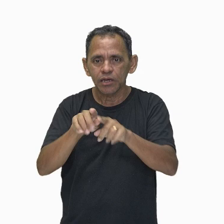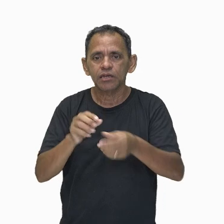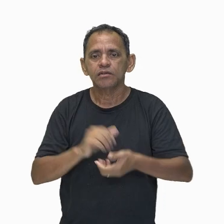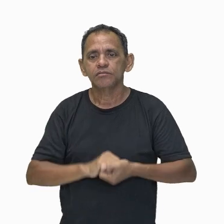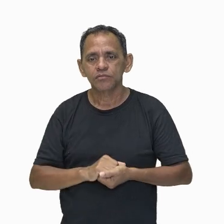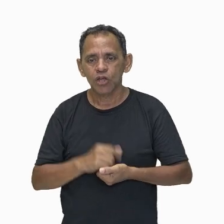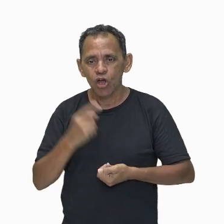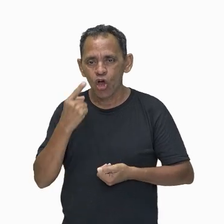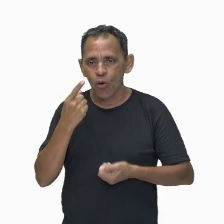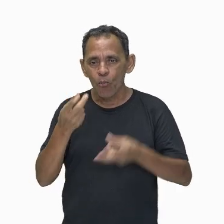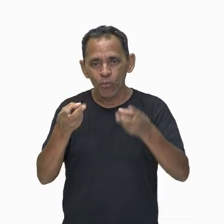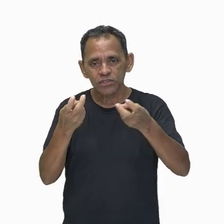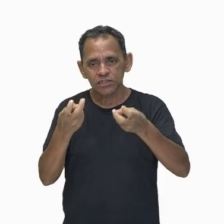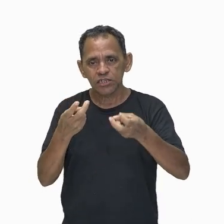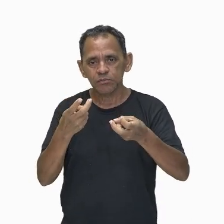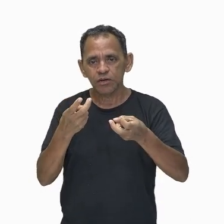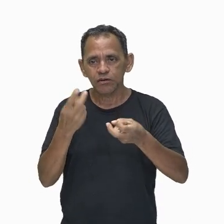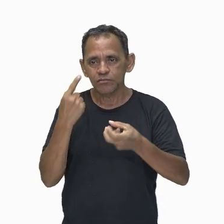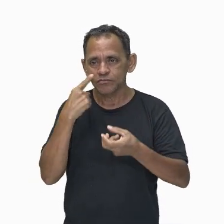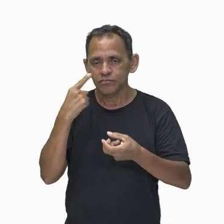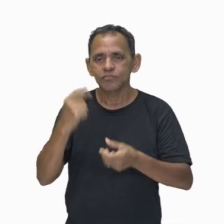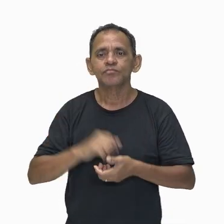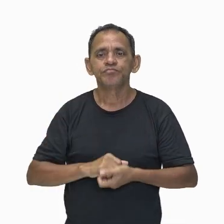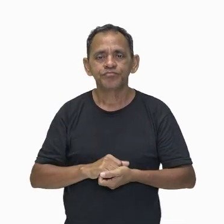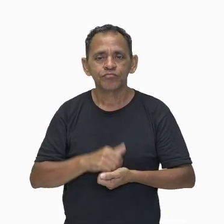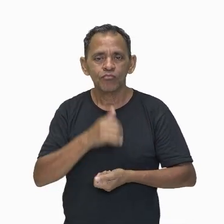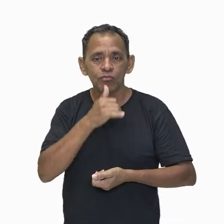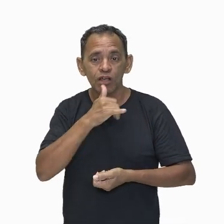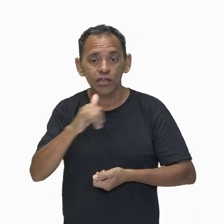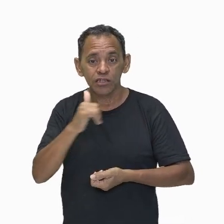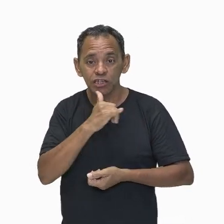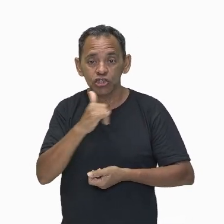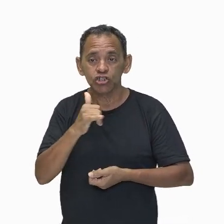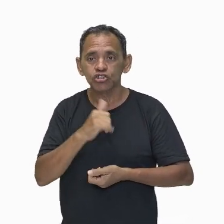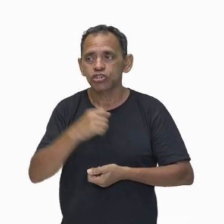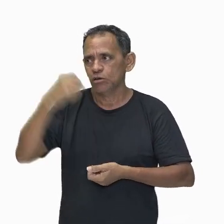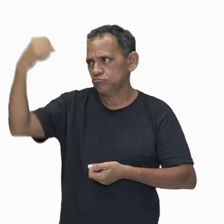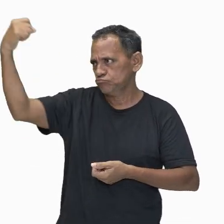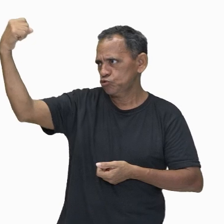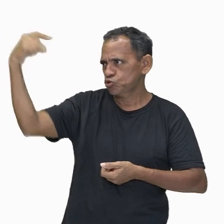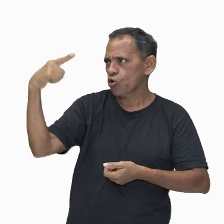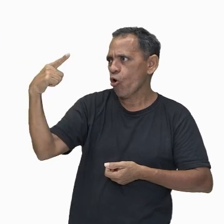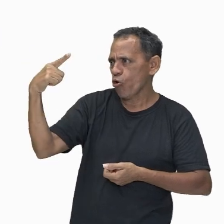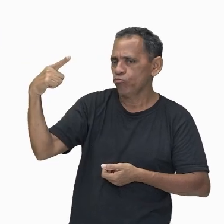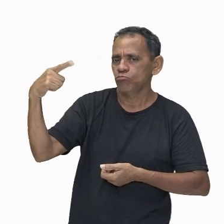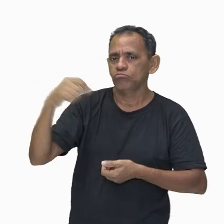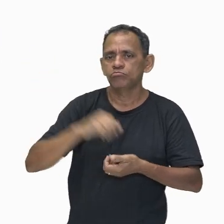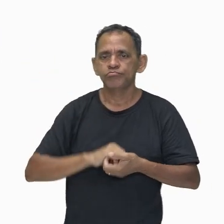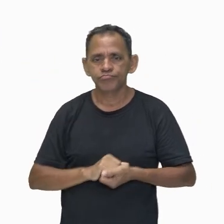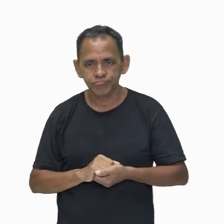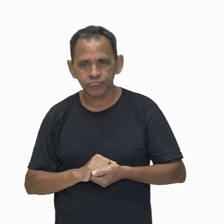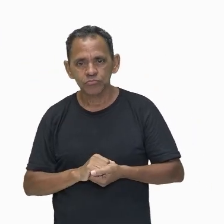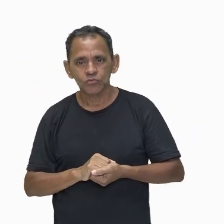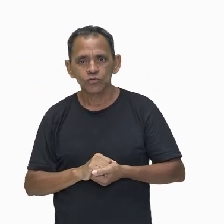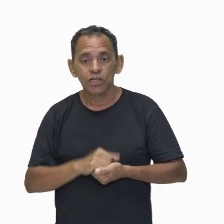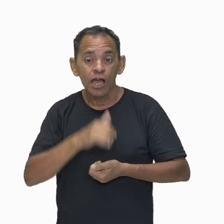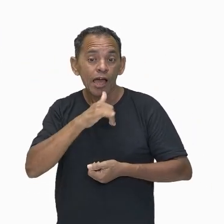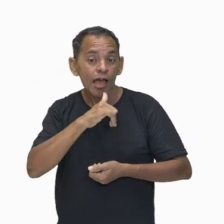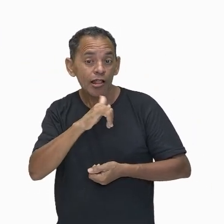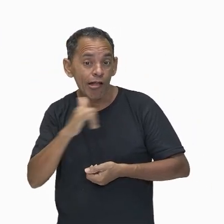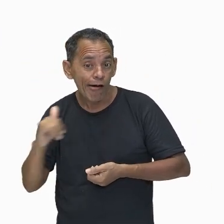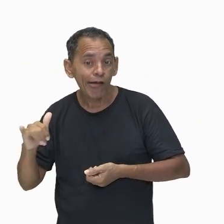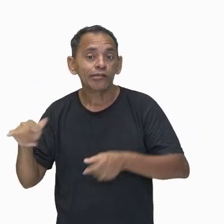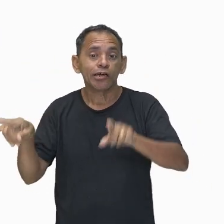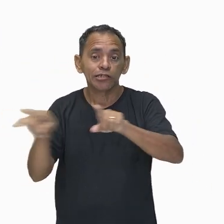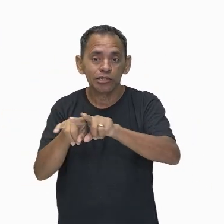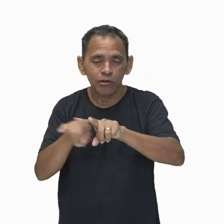a energia solar, que é a energia luminosa, a energia elétrica e a energia